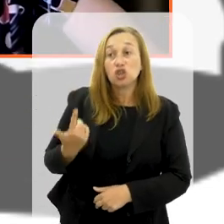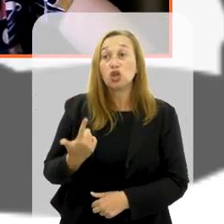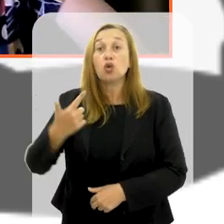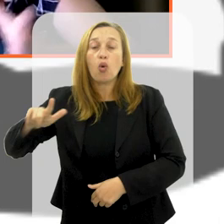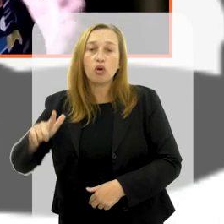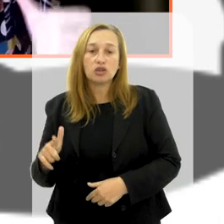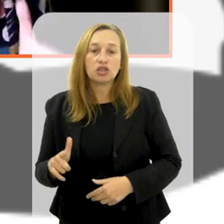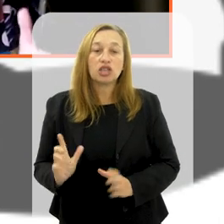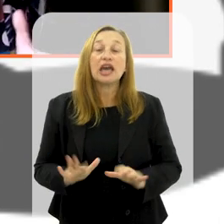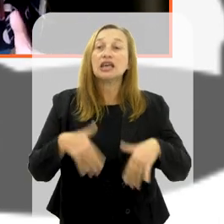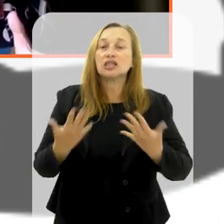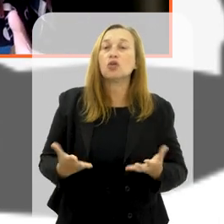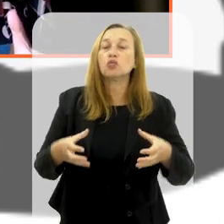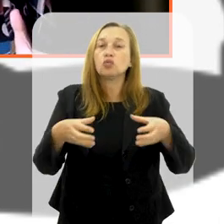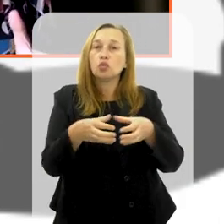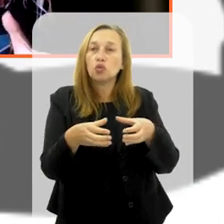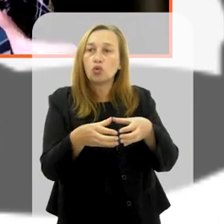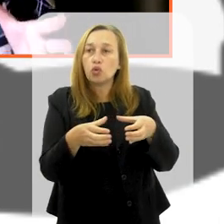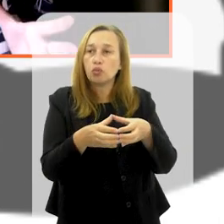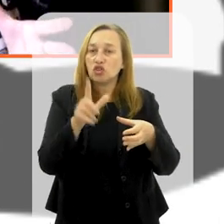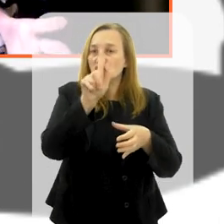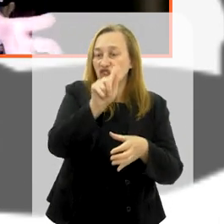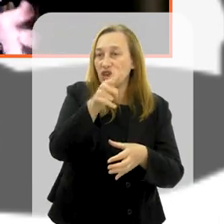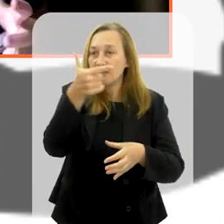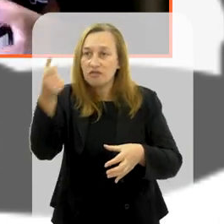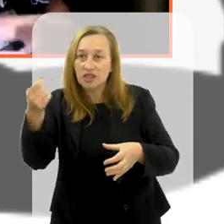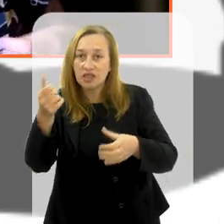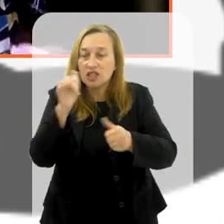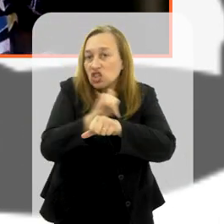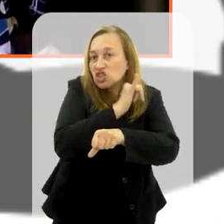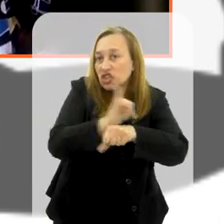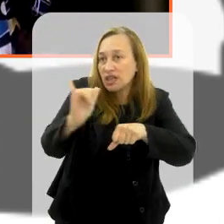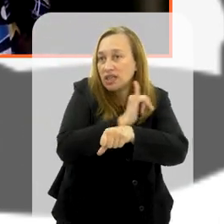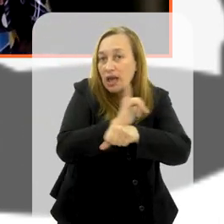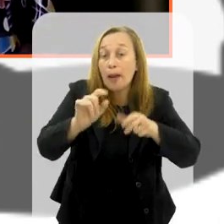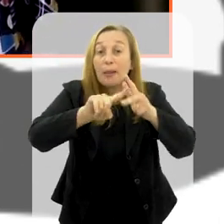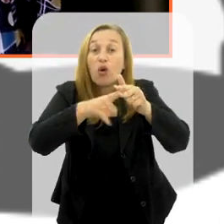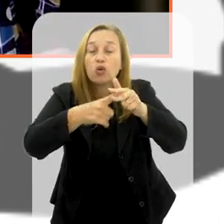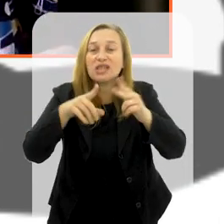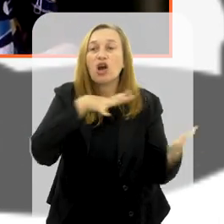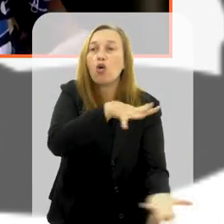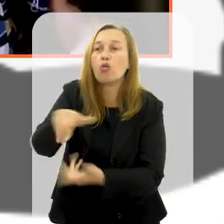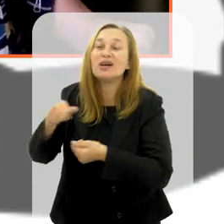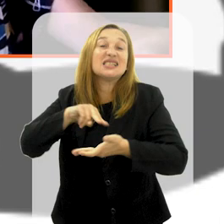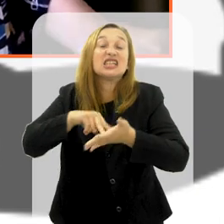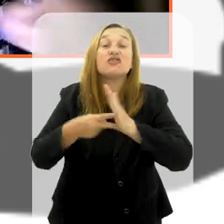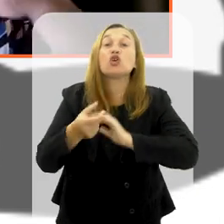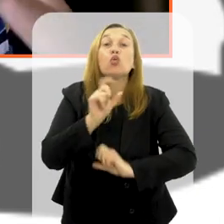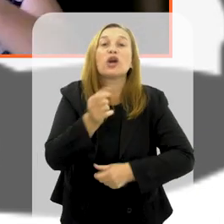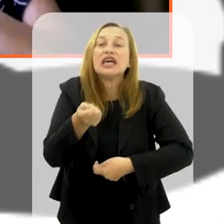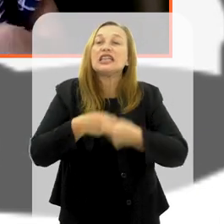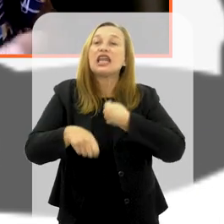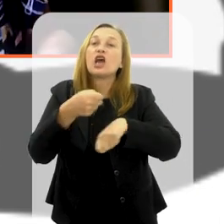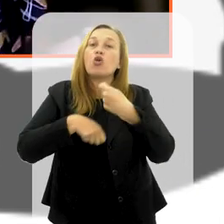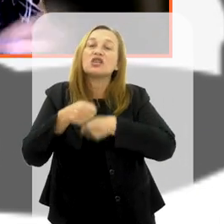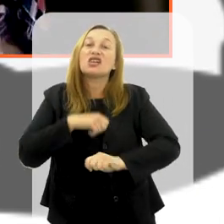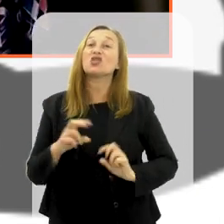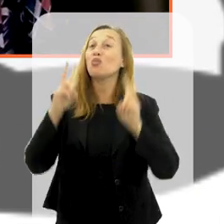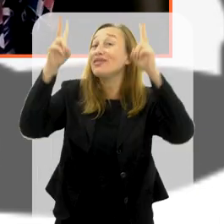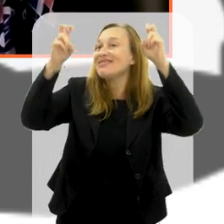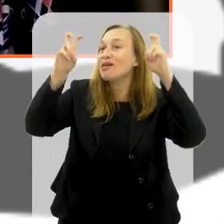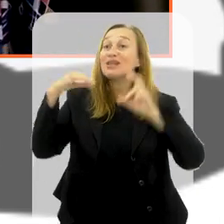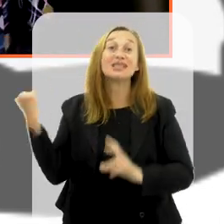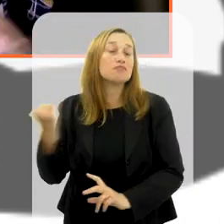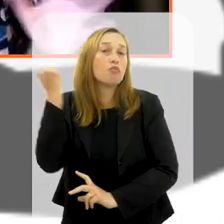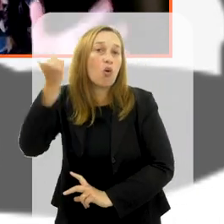o G20 virou um grupo estratégico de consertação global. O que é isso? É negociação sobre temas